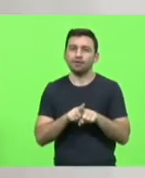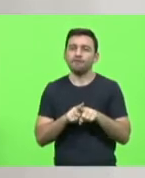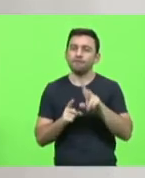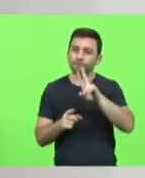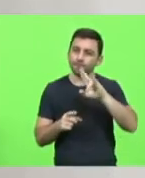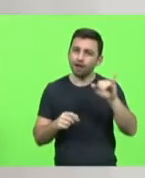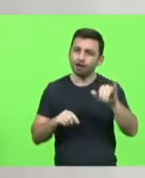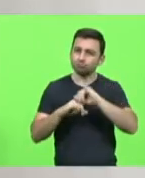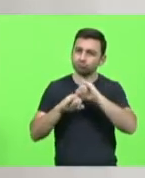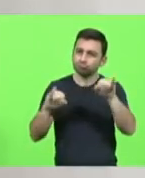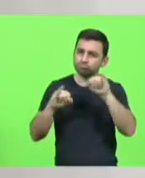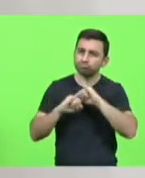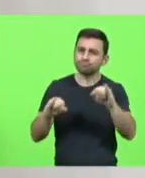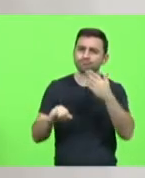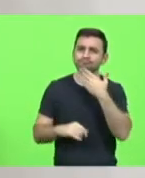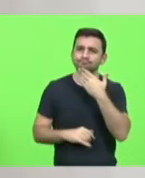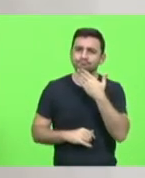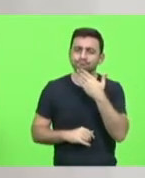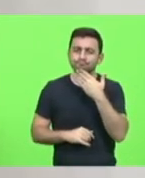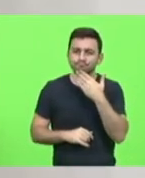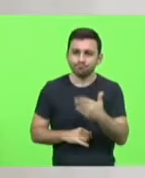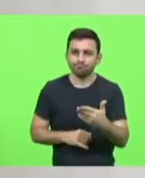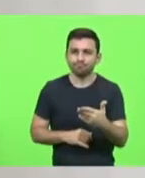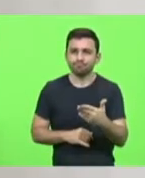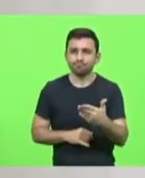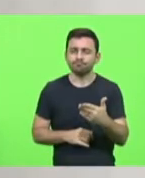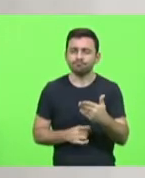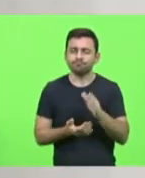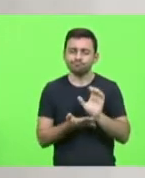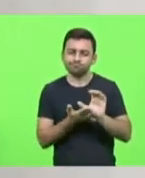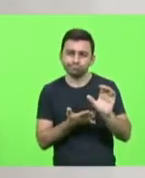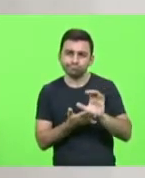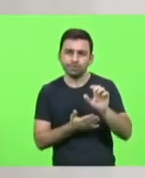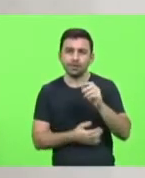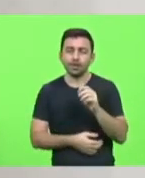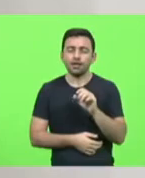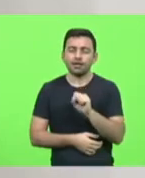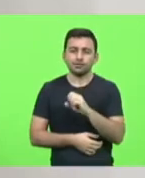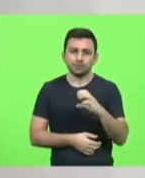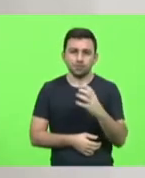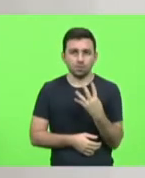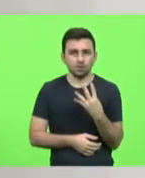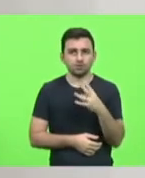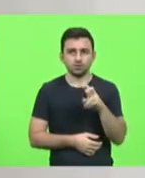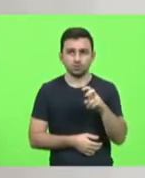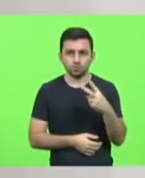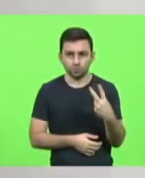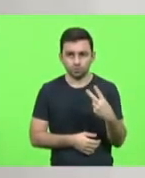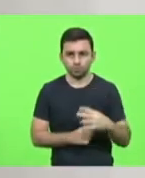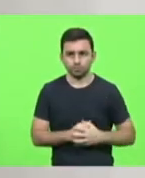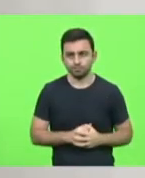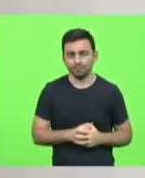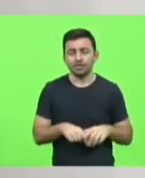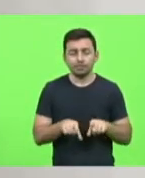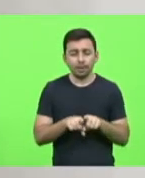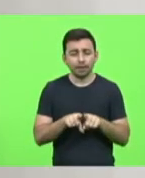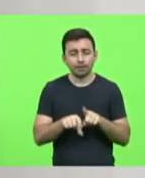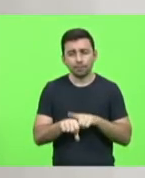a requerer investimentos na SC452. nesse mesmo tempo,